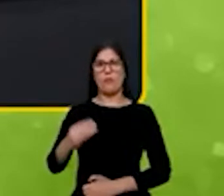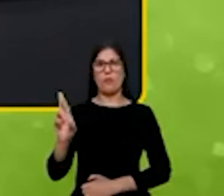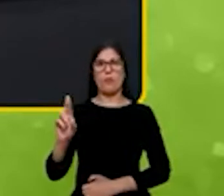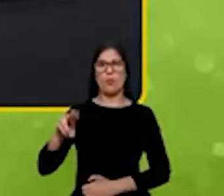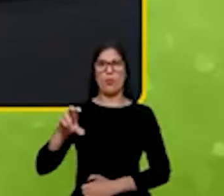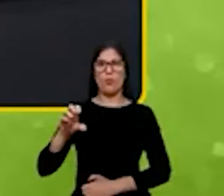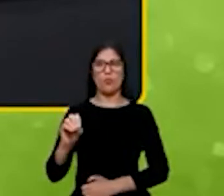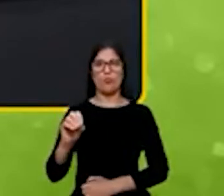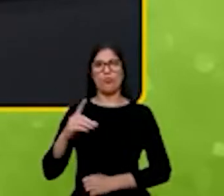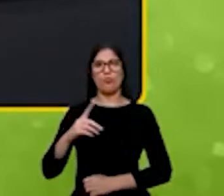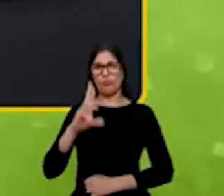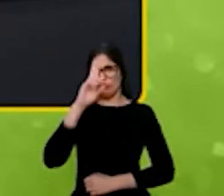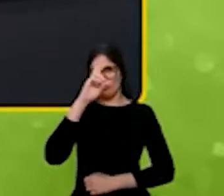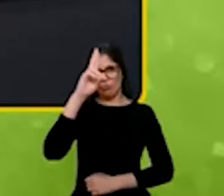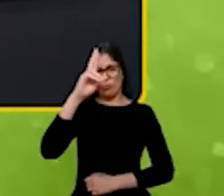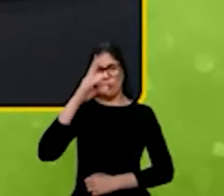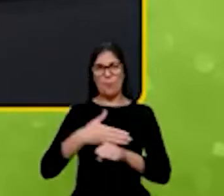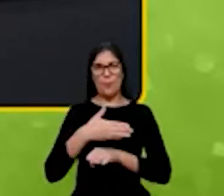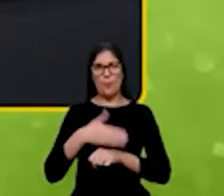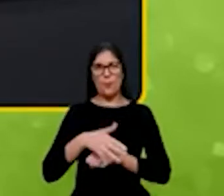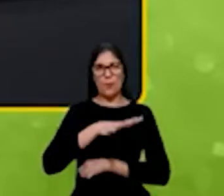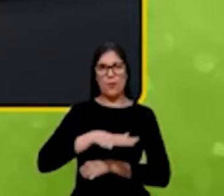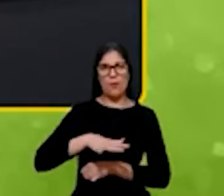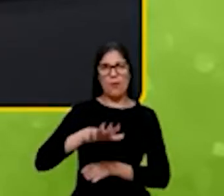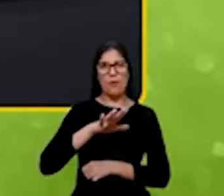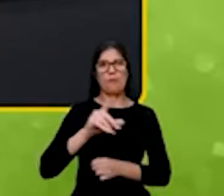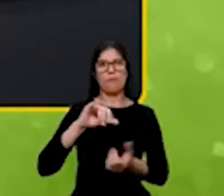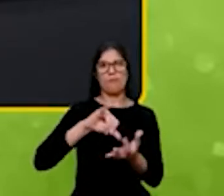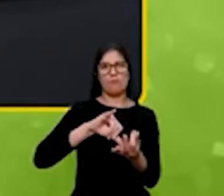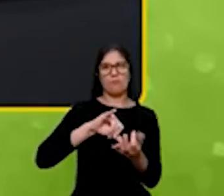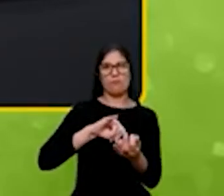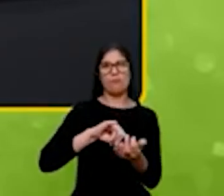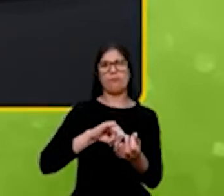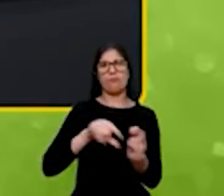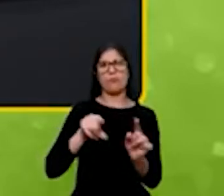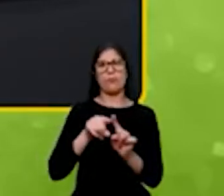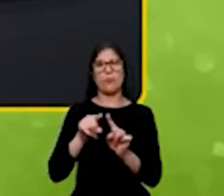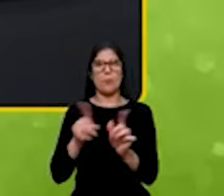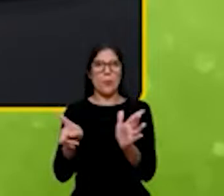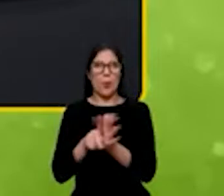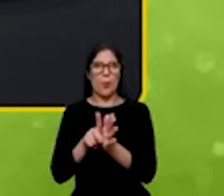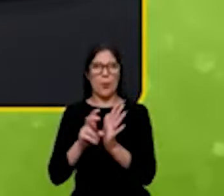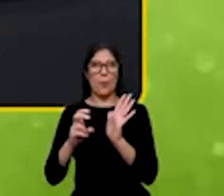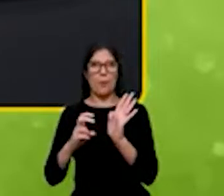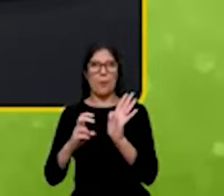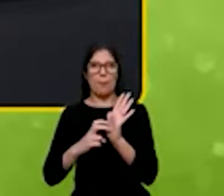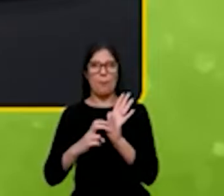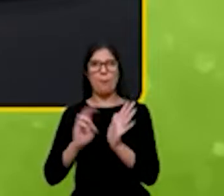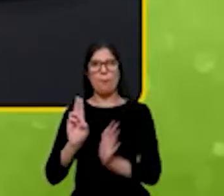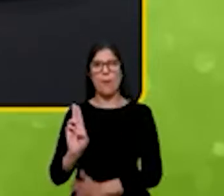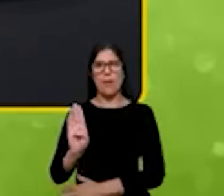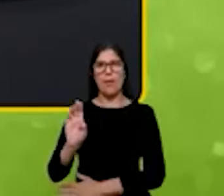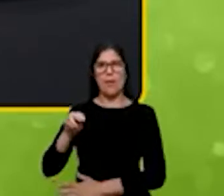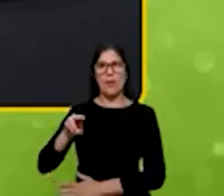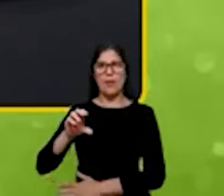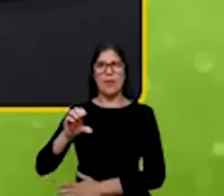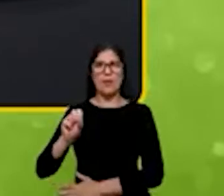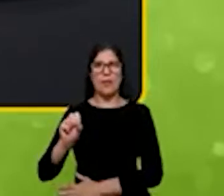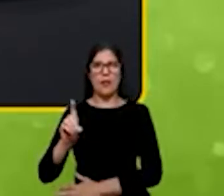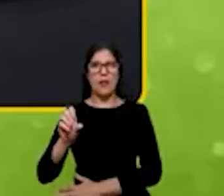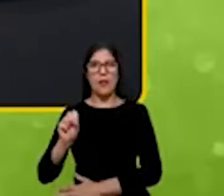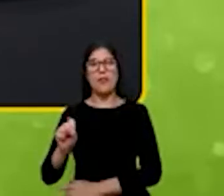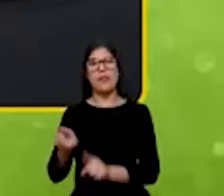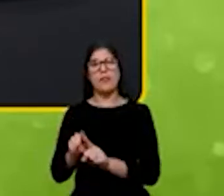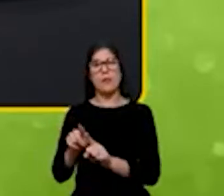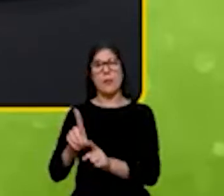participações do Mercado de Capitais e Crédito Indireto do BNDES, também Bianca Proença, gerente do BNDES Garagem